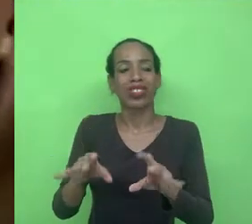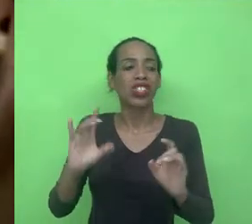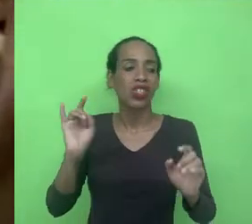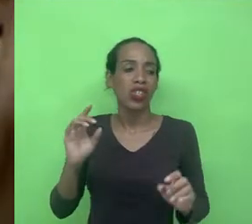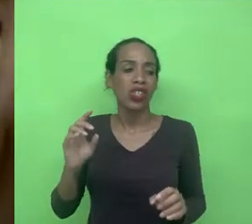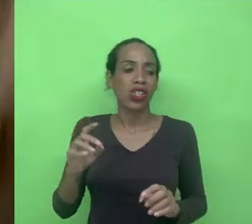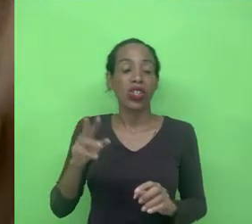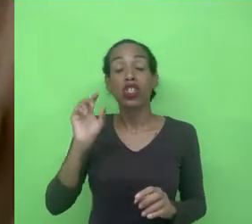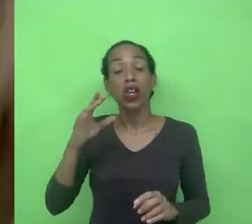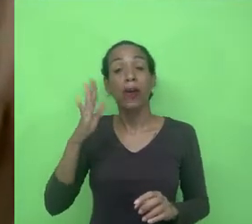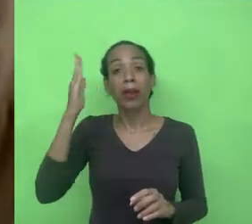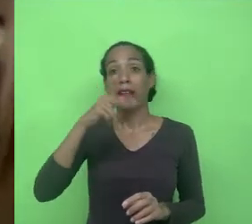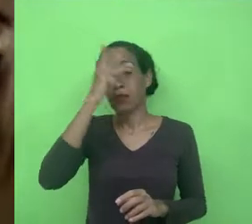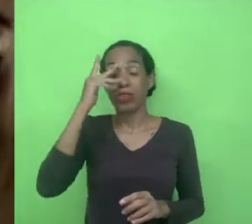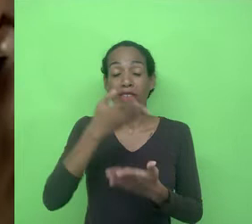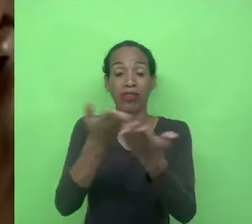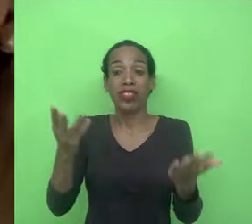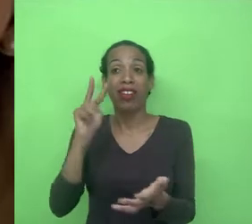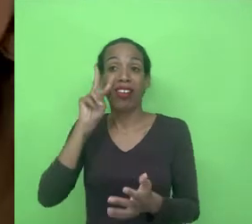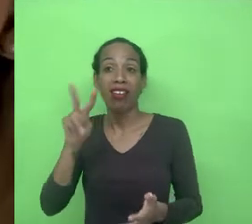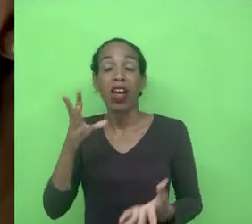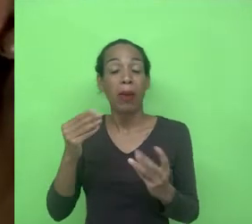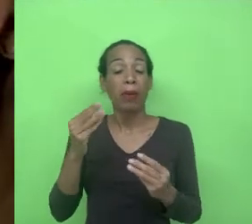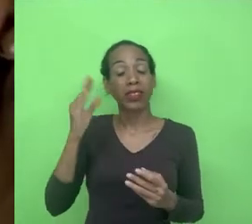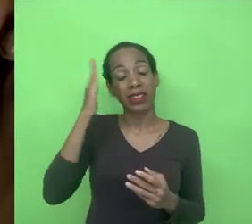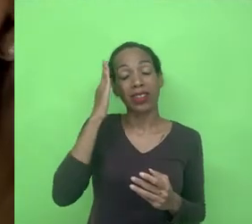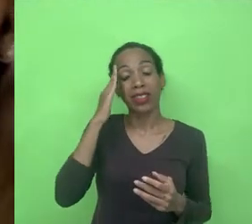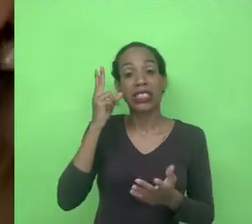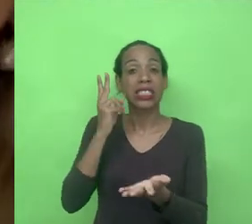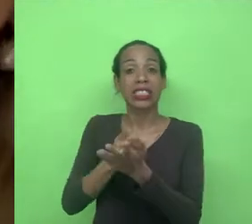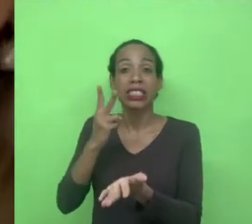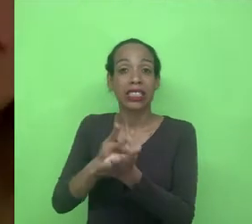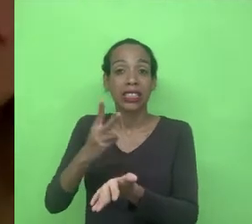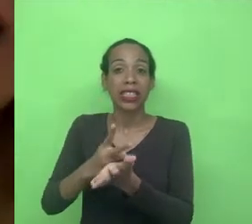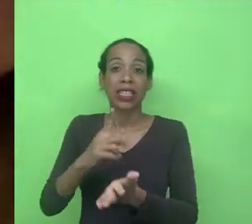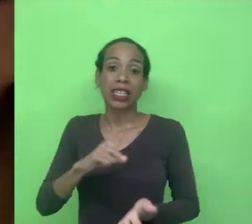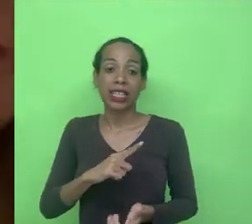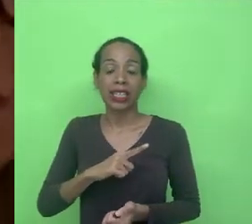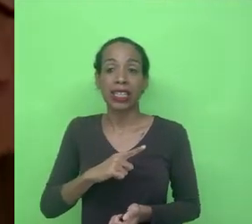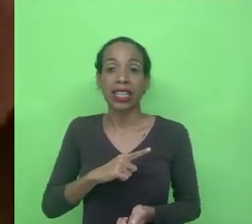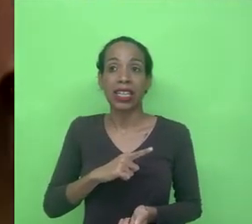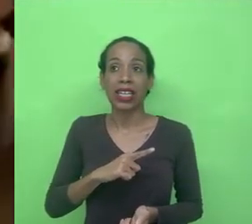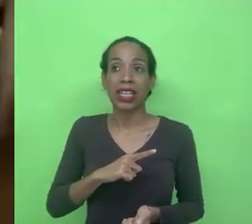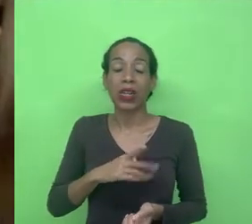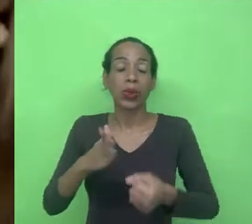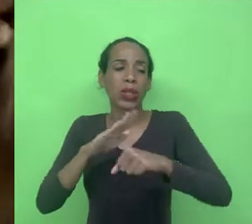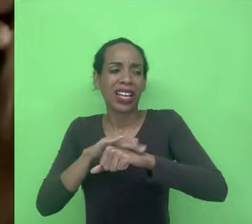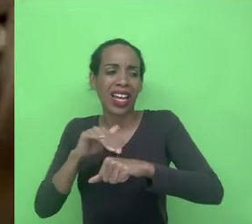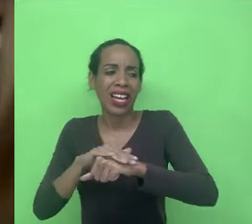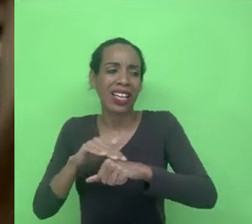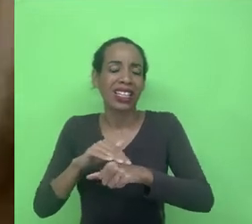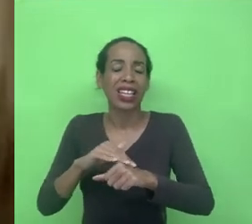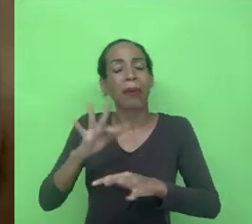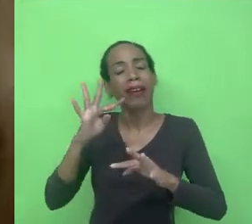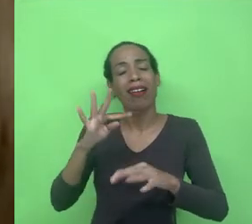estiver assistindo acho muito interessante que sempre quem não não tem carinho digamos assim pela tecnologia